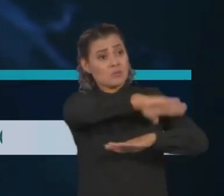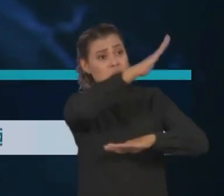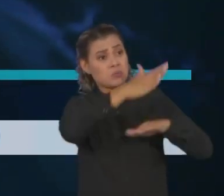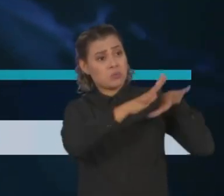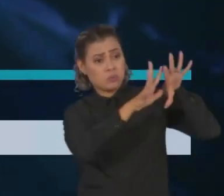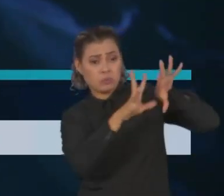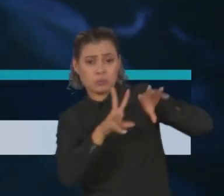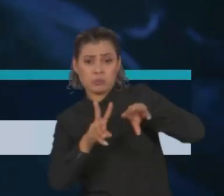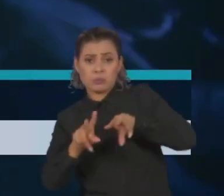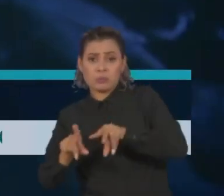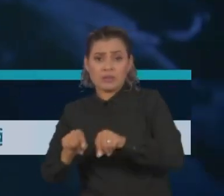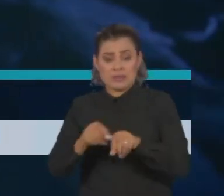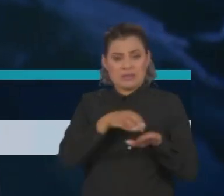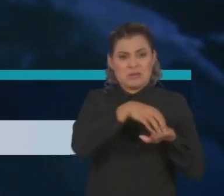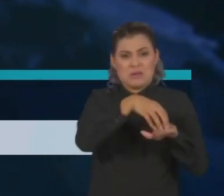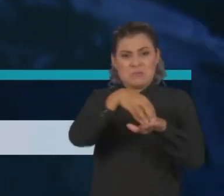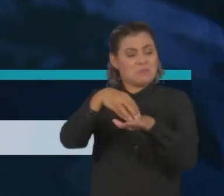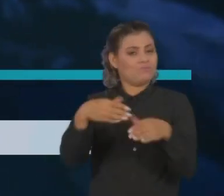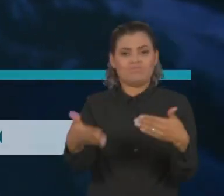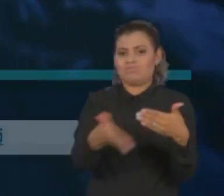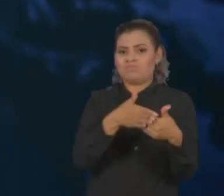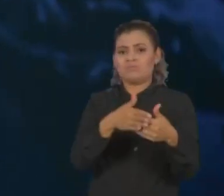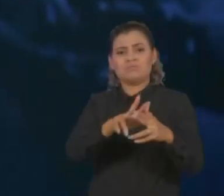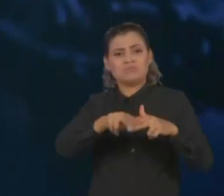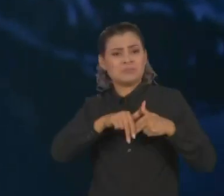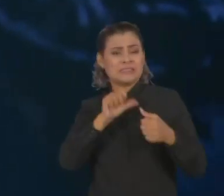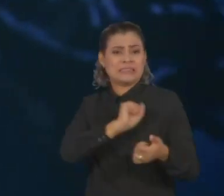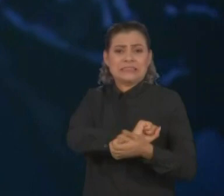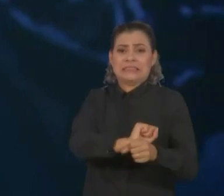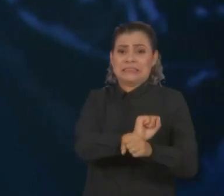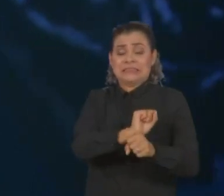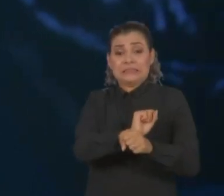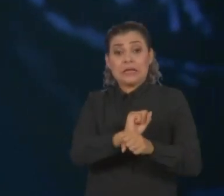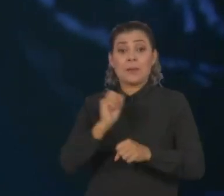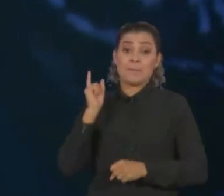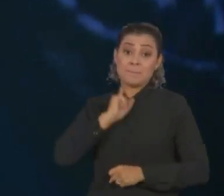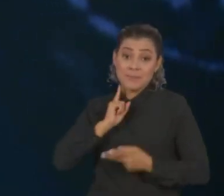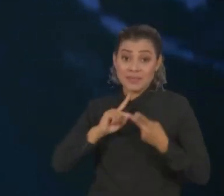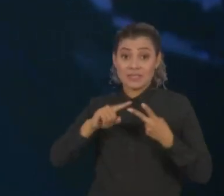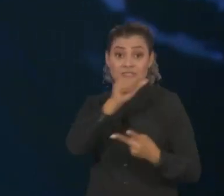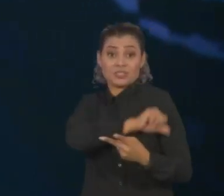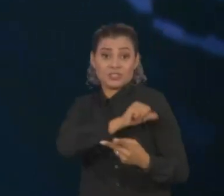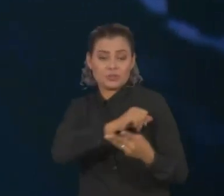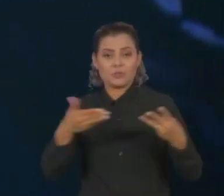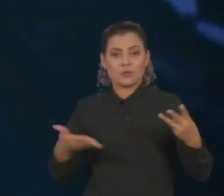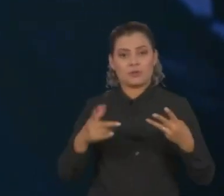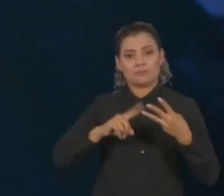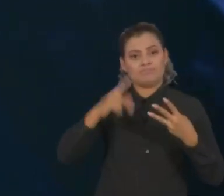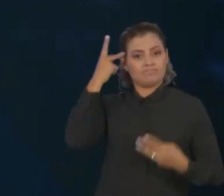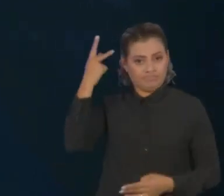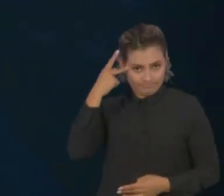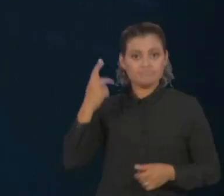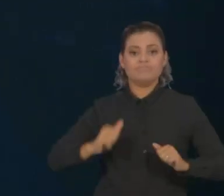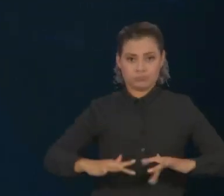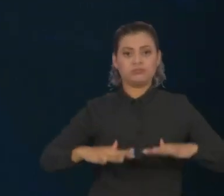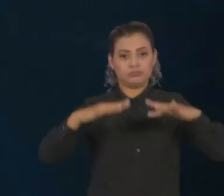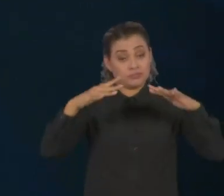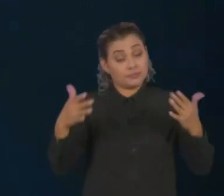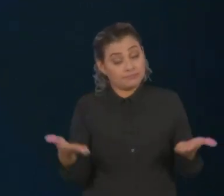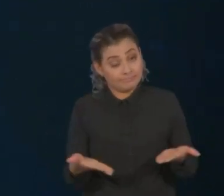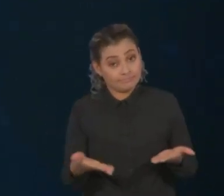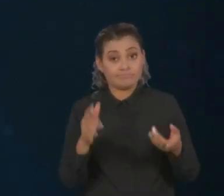transporte interrompido, uma metrópole paralisada. Depois de Minas Gerais e Rio de Janeiro, agora foi a vez de São Paulo ficar debaixo d'água.